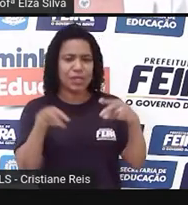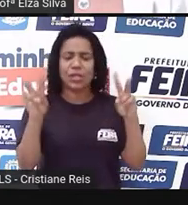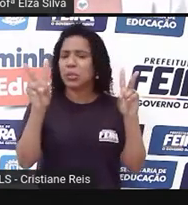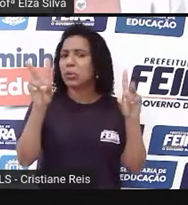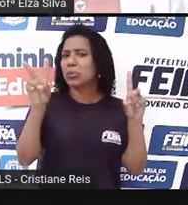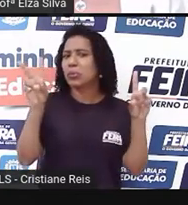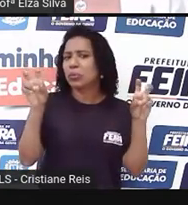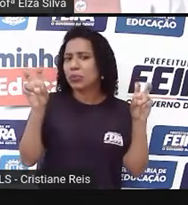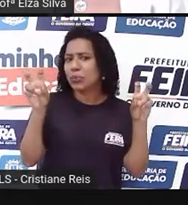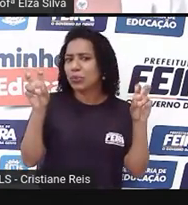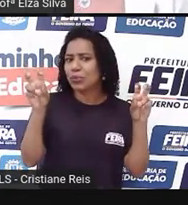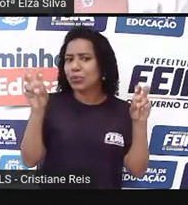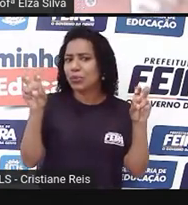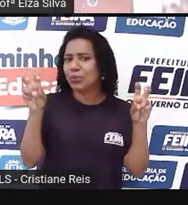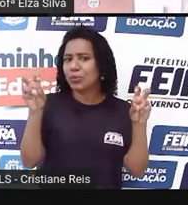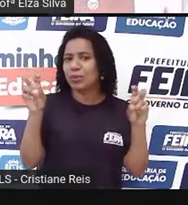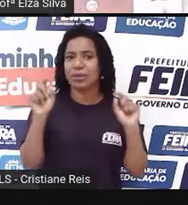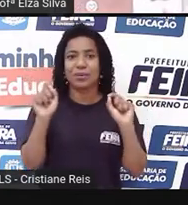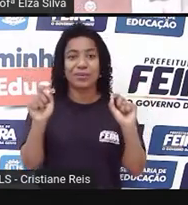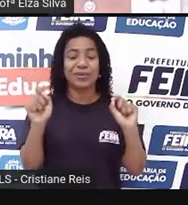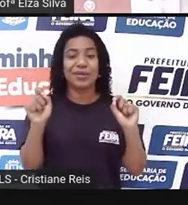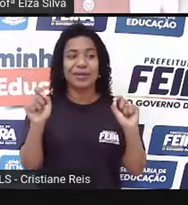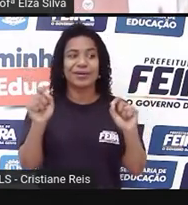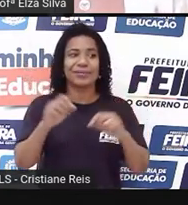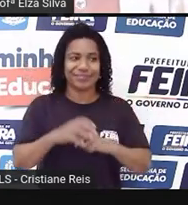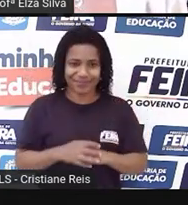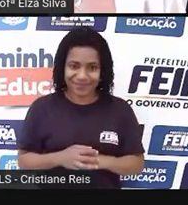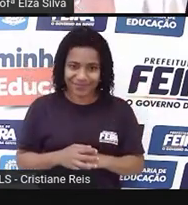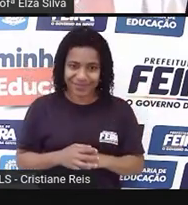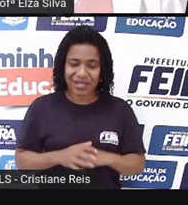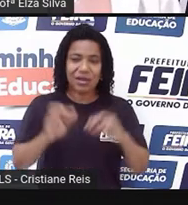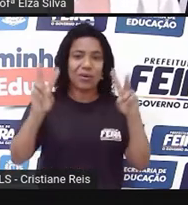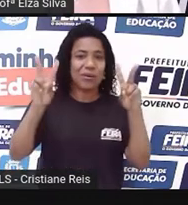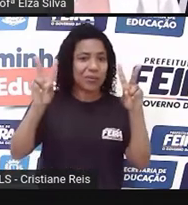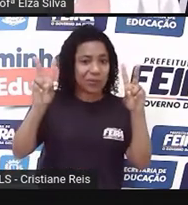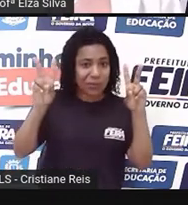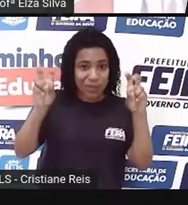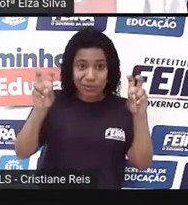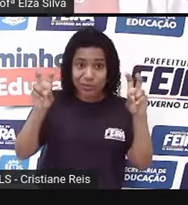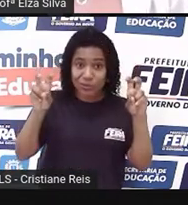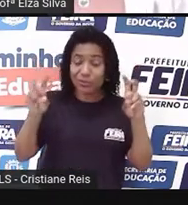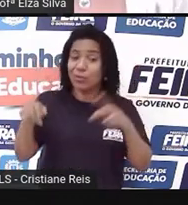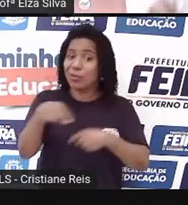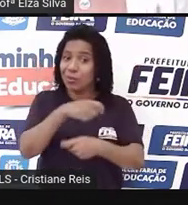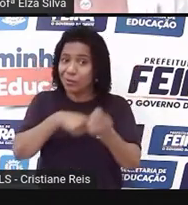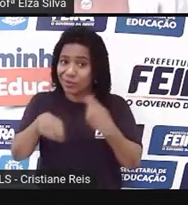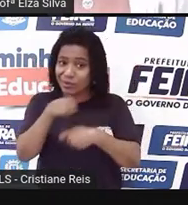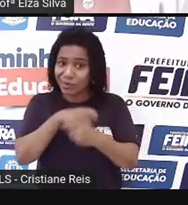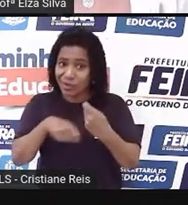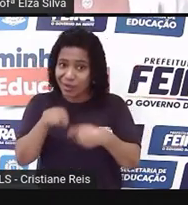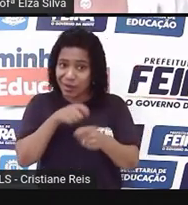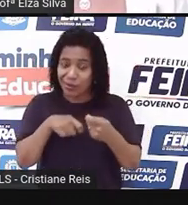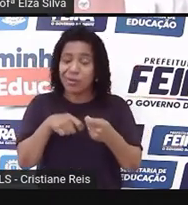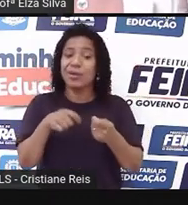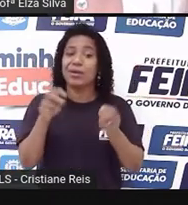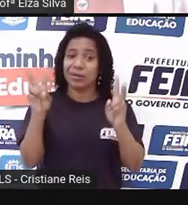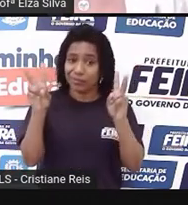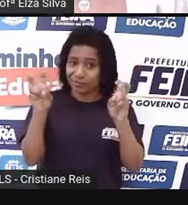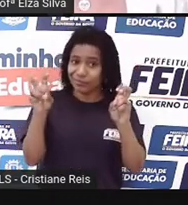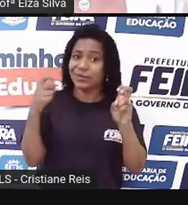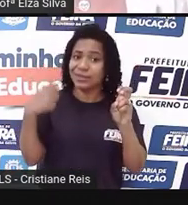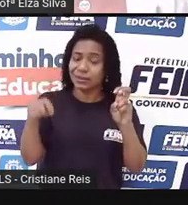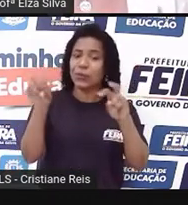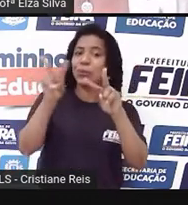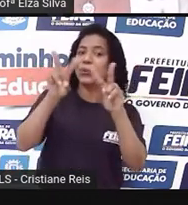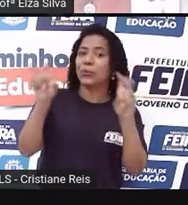E é opcional. Quando é um e-mail comercial, é importante a gente colocar o assunto. Mas, geralmente, em e-mails pessoais, isso